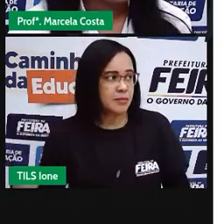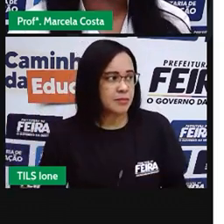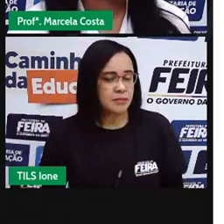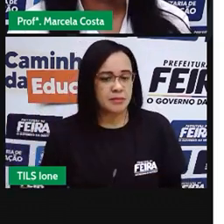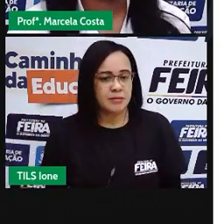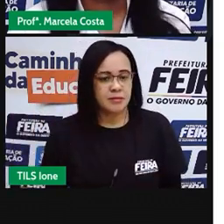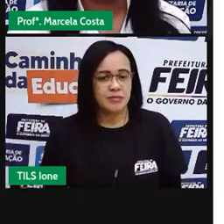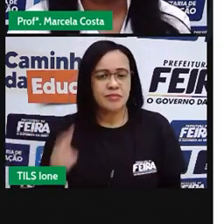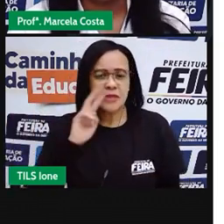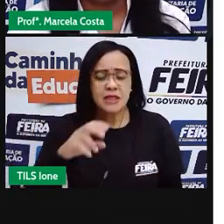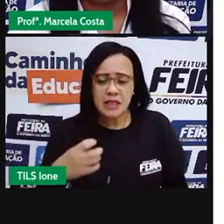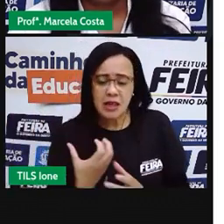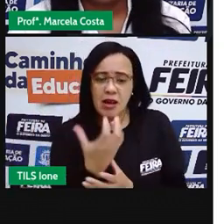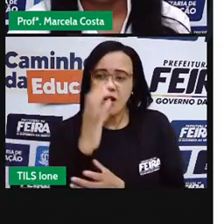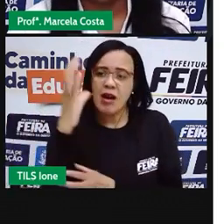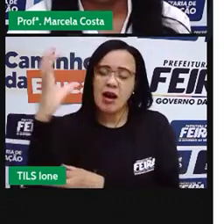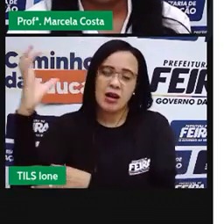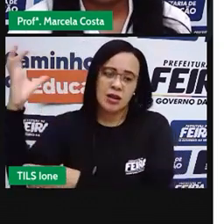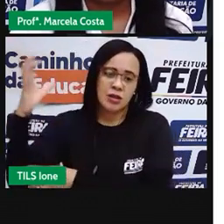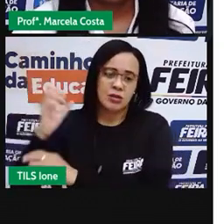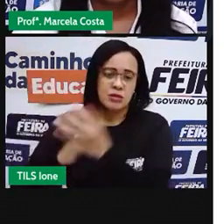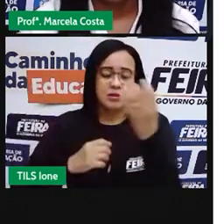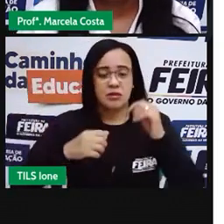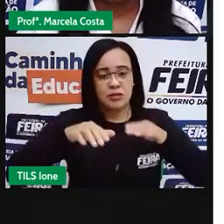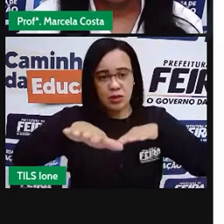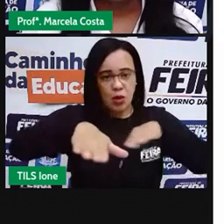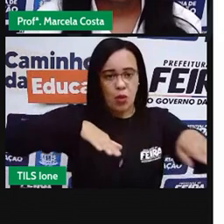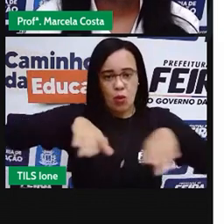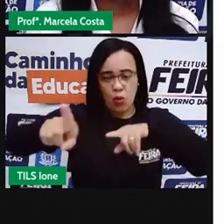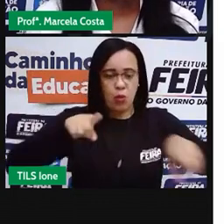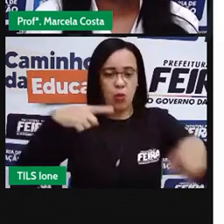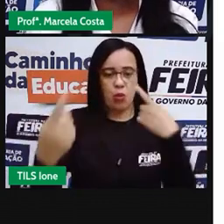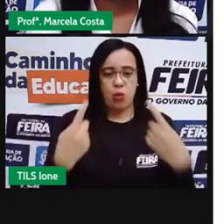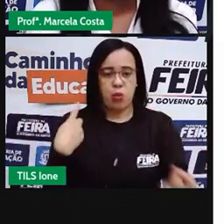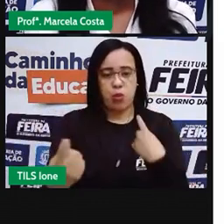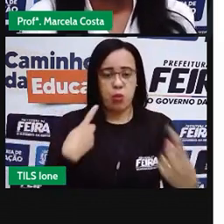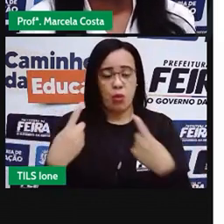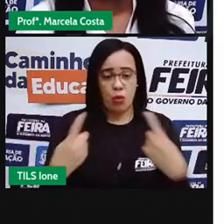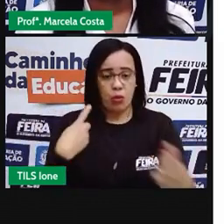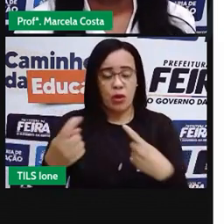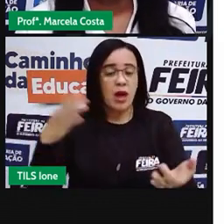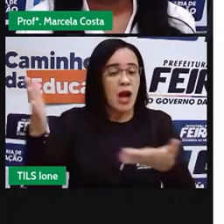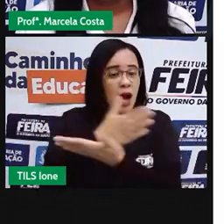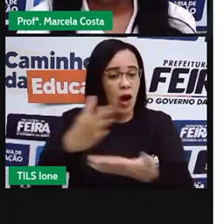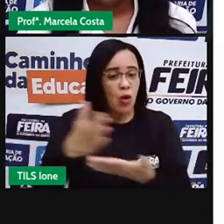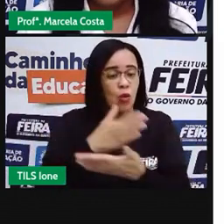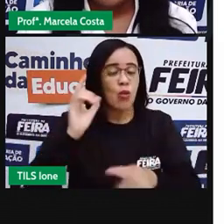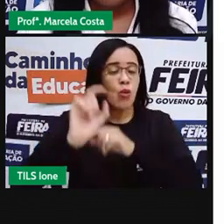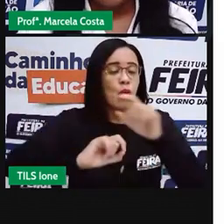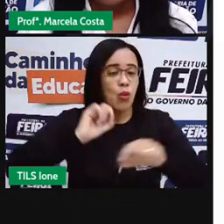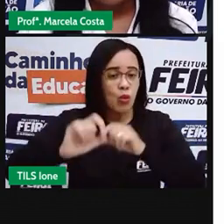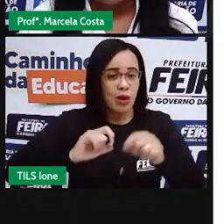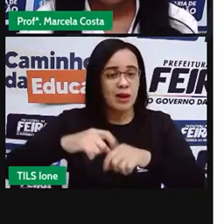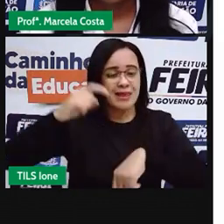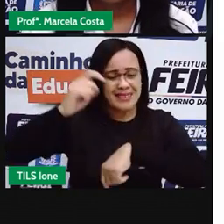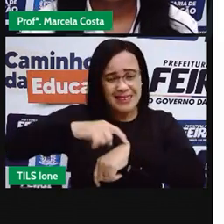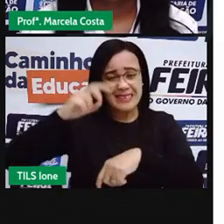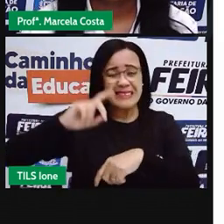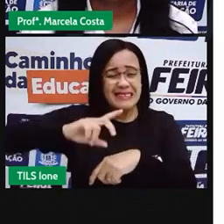Essas árvores que estão aí nas avenidas, algumas delas têm muito tempo,